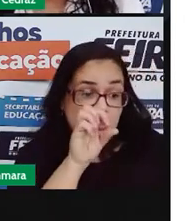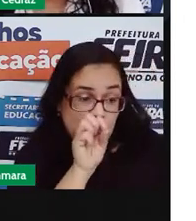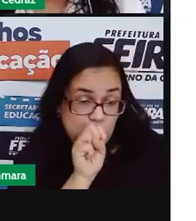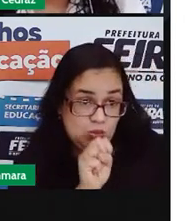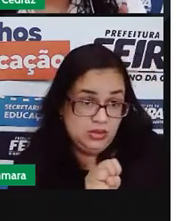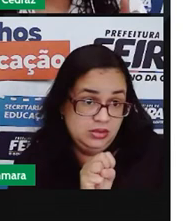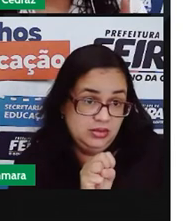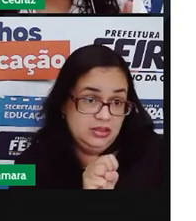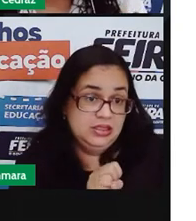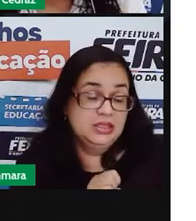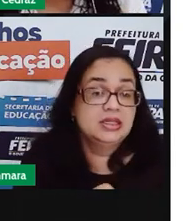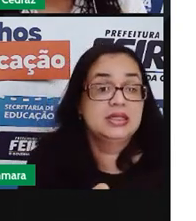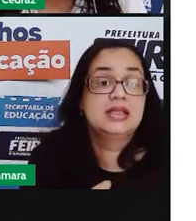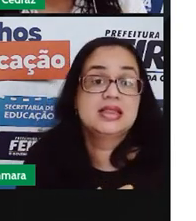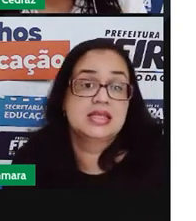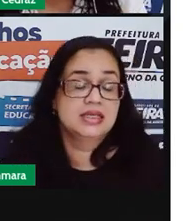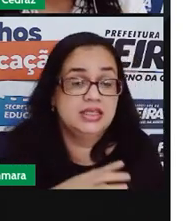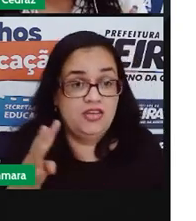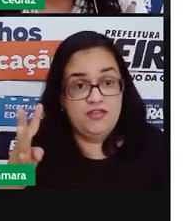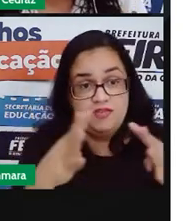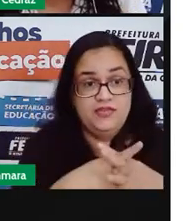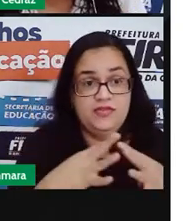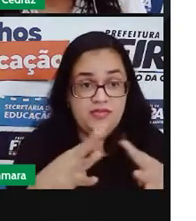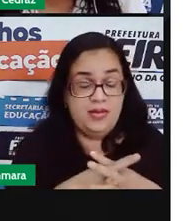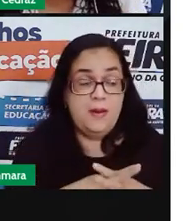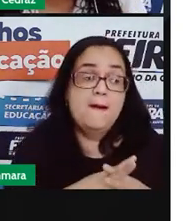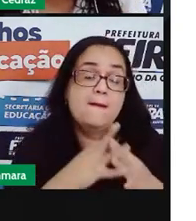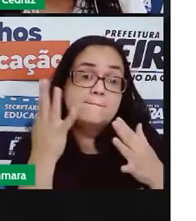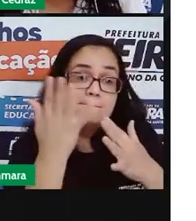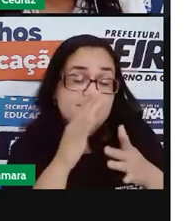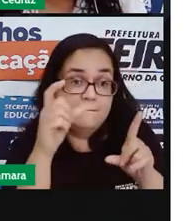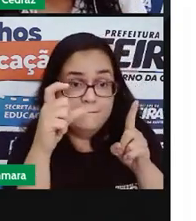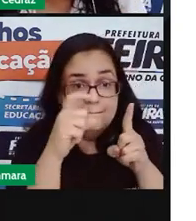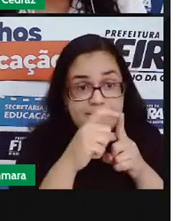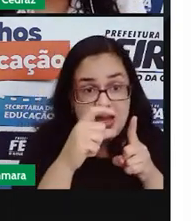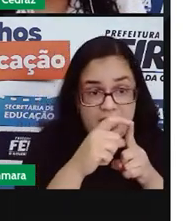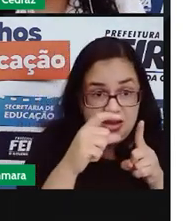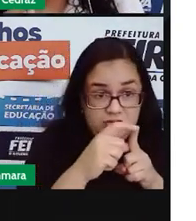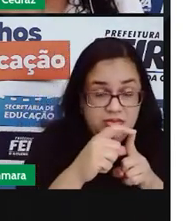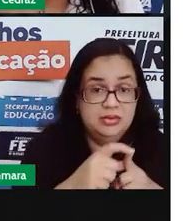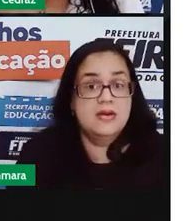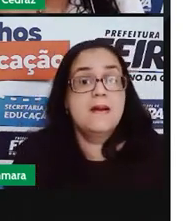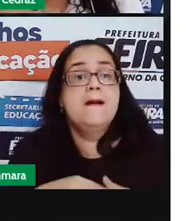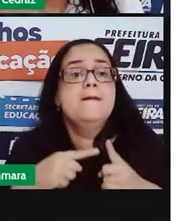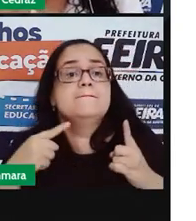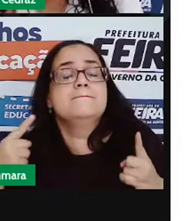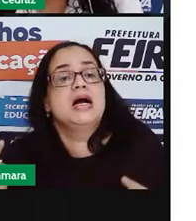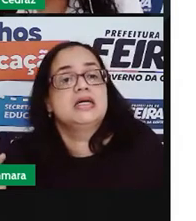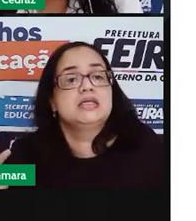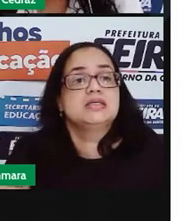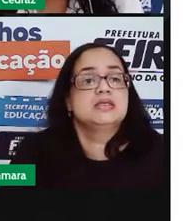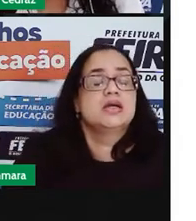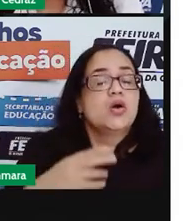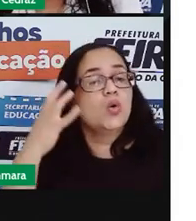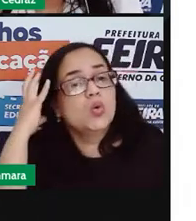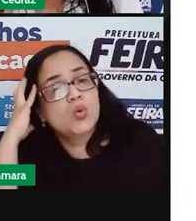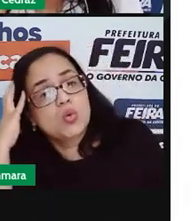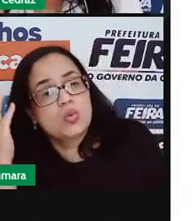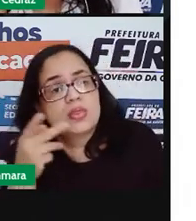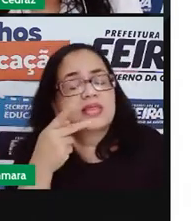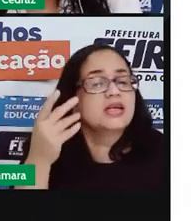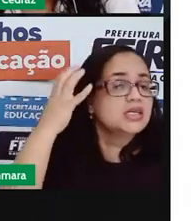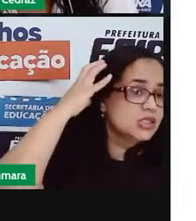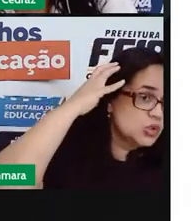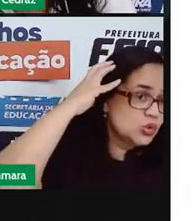tiver entre vogais, no meio da palavra, mas quando pronuncia, tem